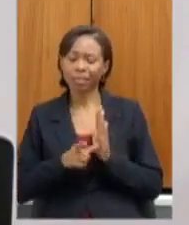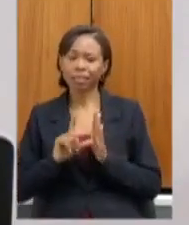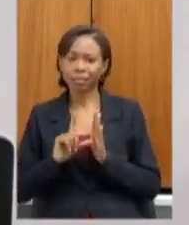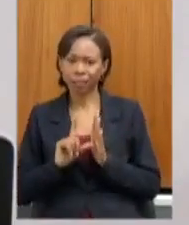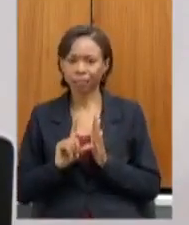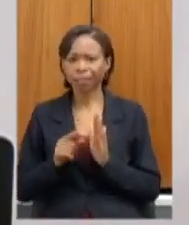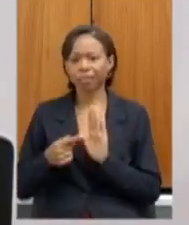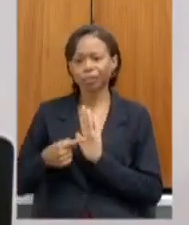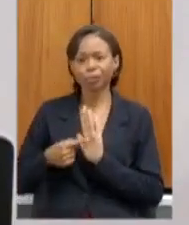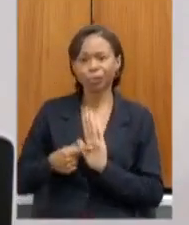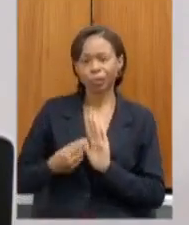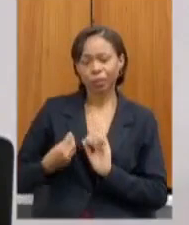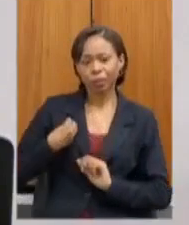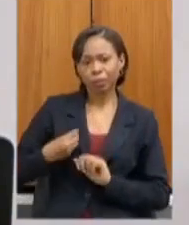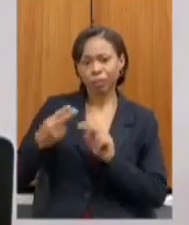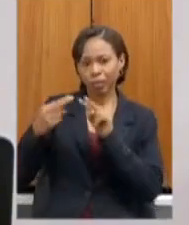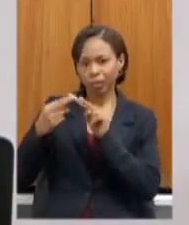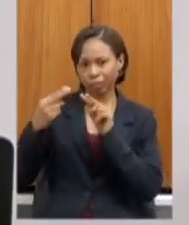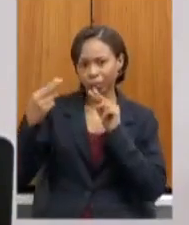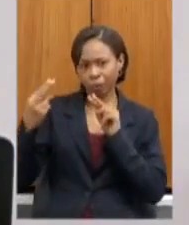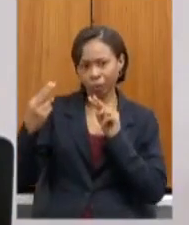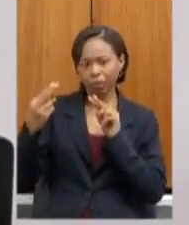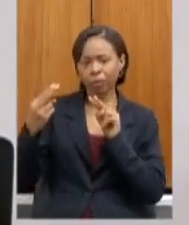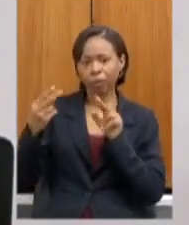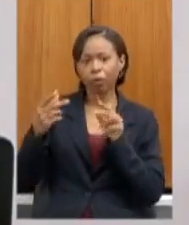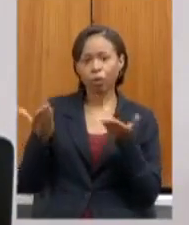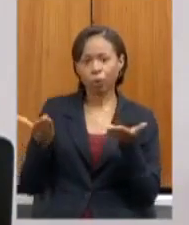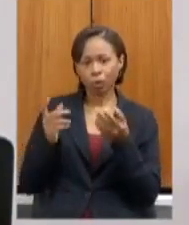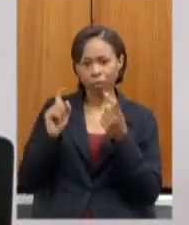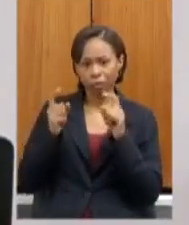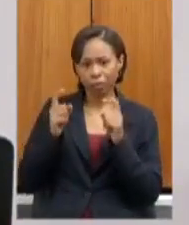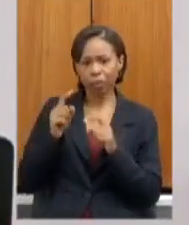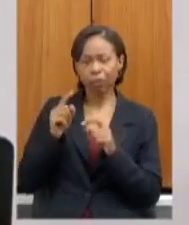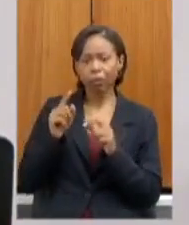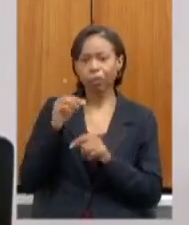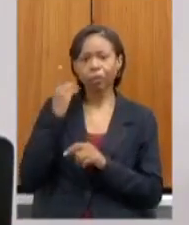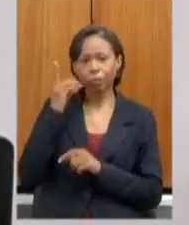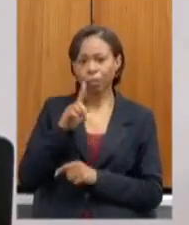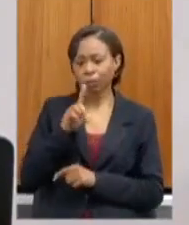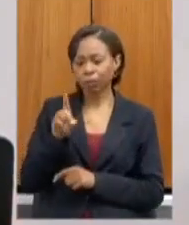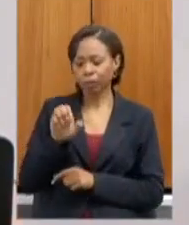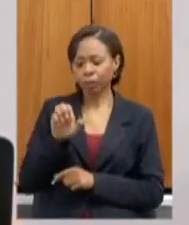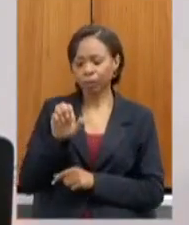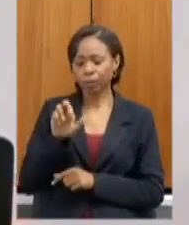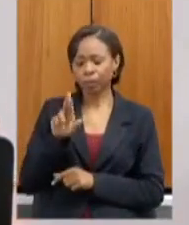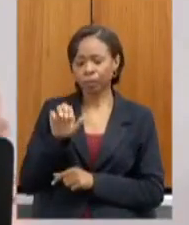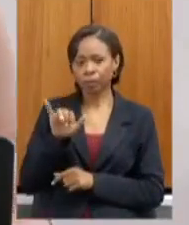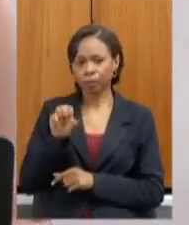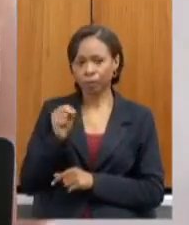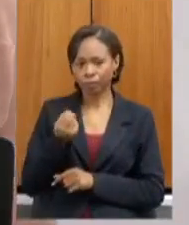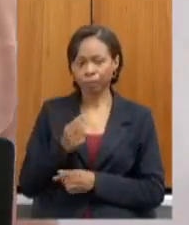registrar a presença remota conosco nessa audiência do deputado Zé Reis com a palavra da secretária de educação